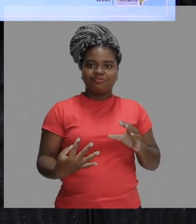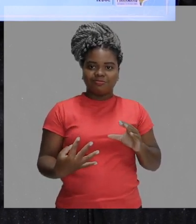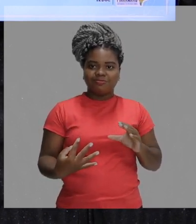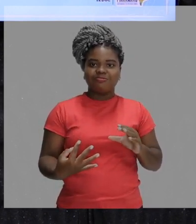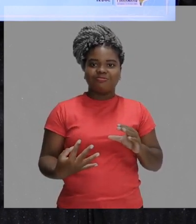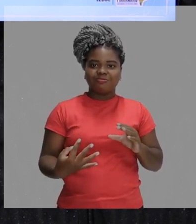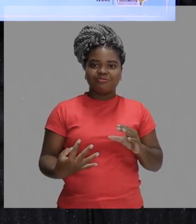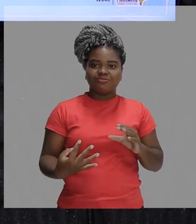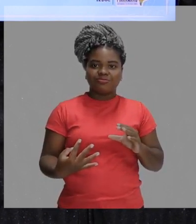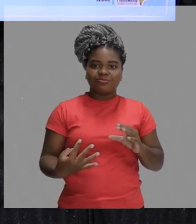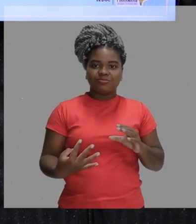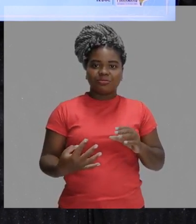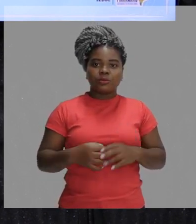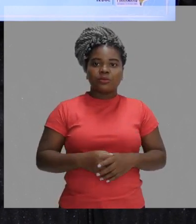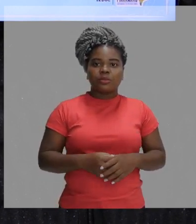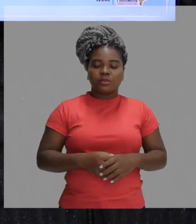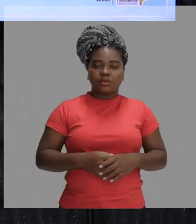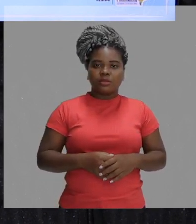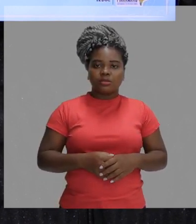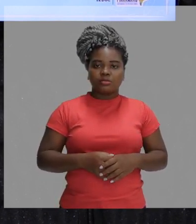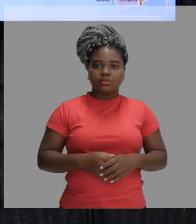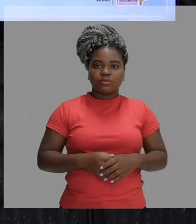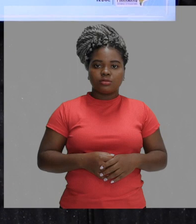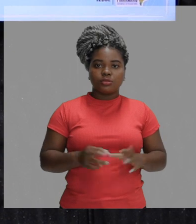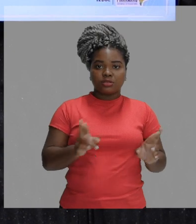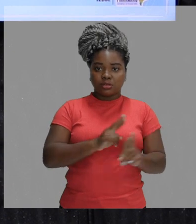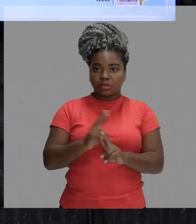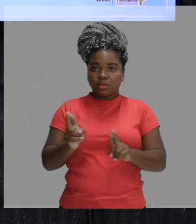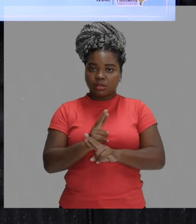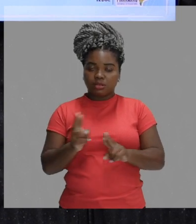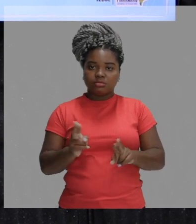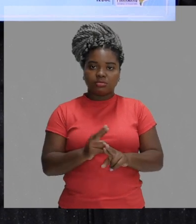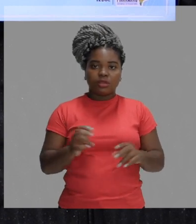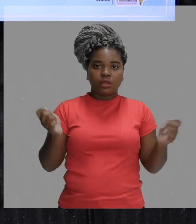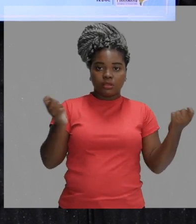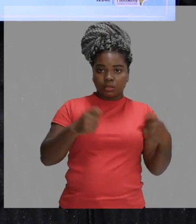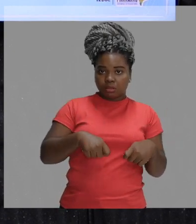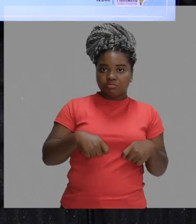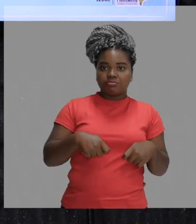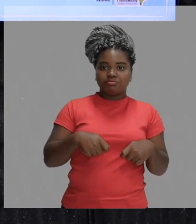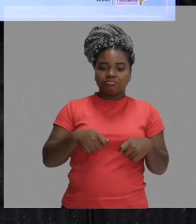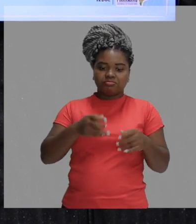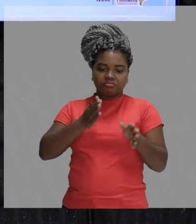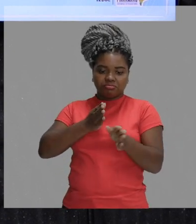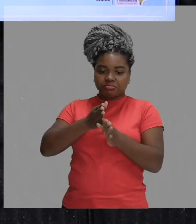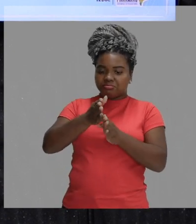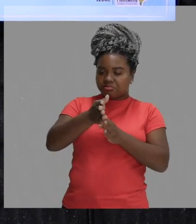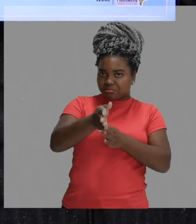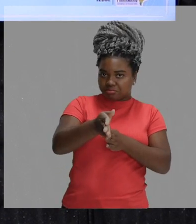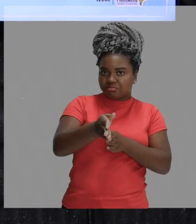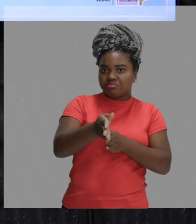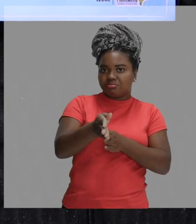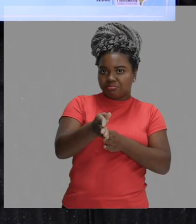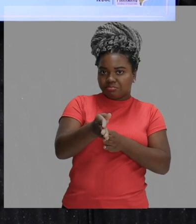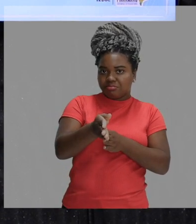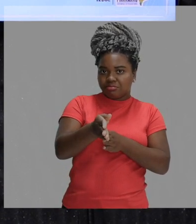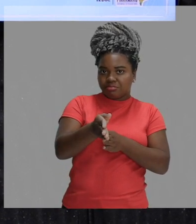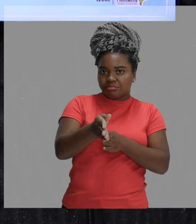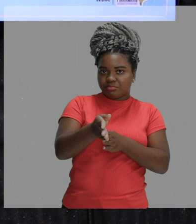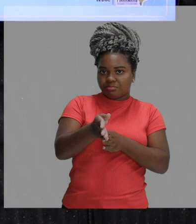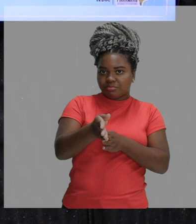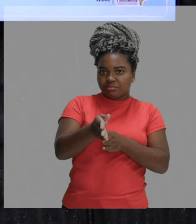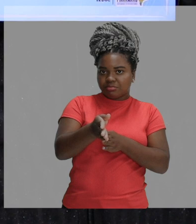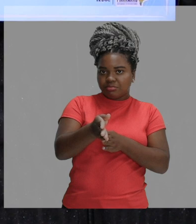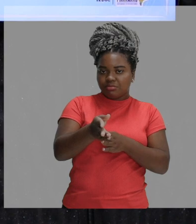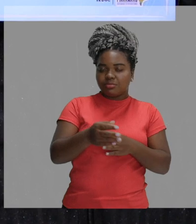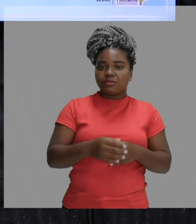Então, mesmo eles se cruzando, eles conseguem se propagar de forma rete e linha, obedecendo o primeiro princípio e